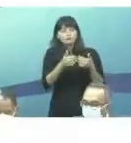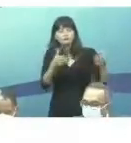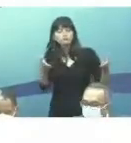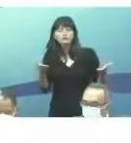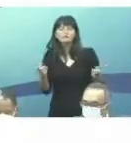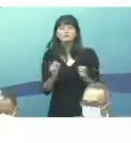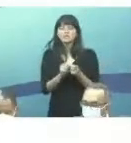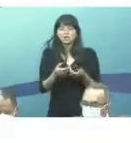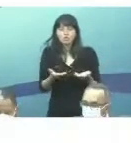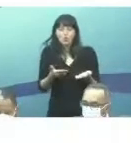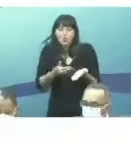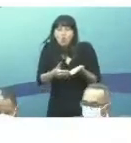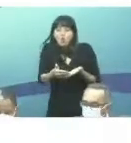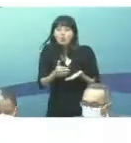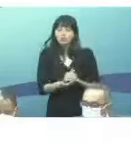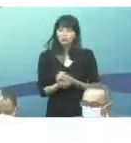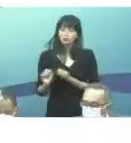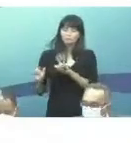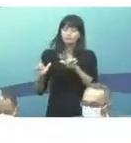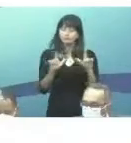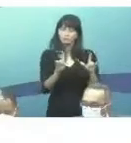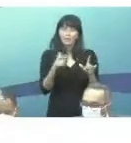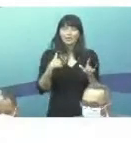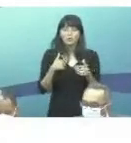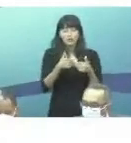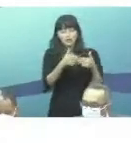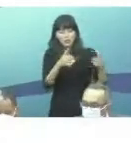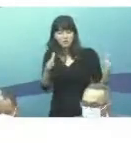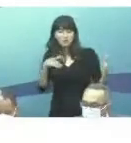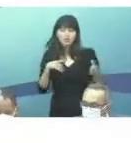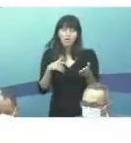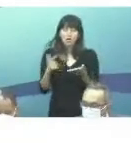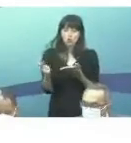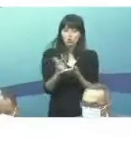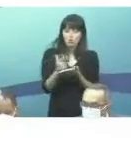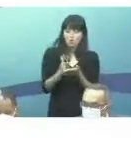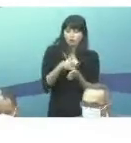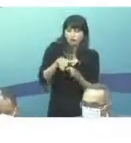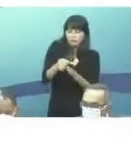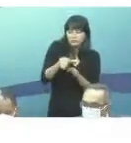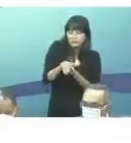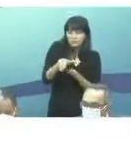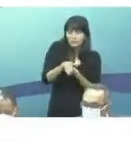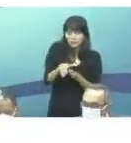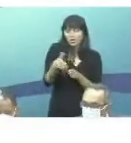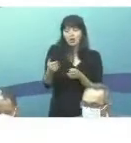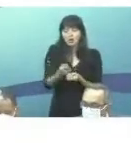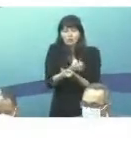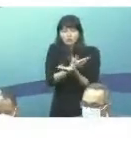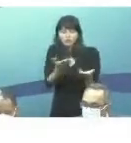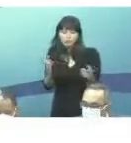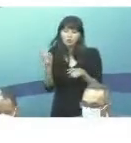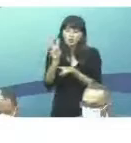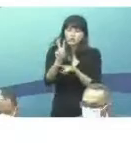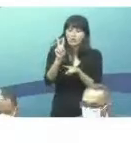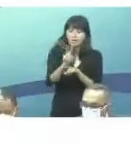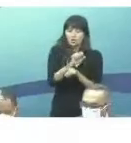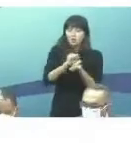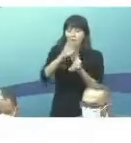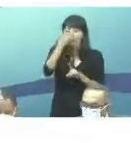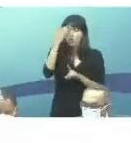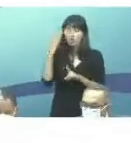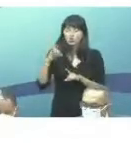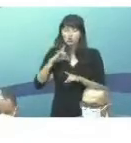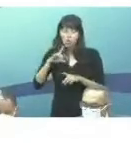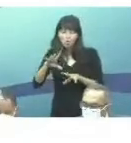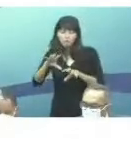a partir de hoje? Próximo slide. Estamos lançando o Guia Orientador de Promoção e Proteção Social para as Pessoas Acometidas pela